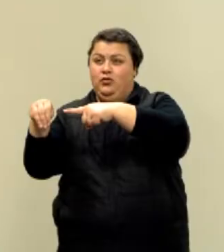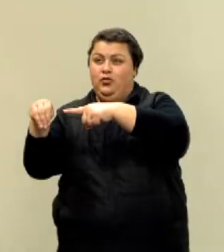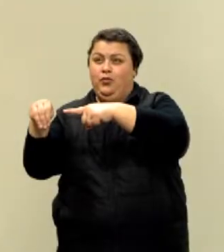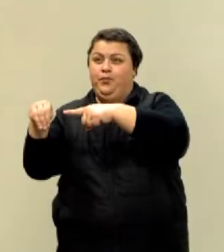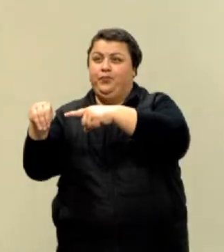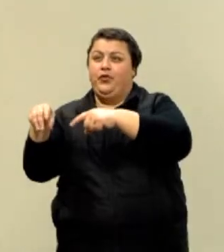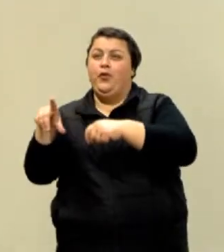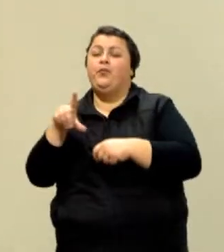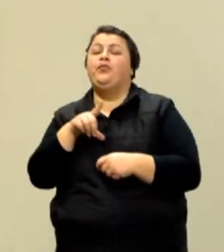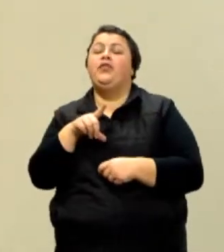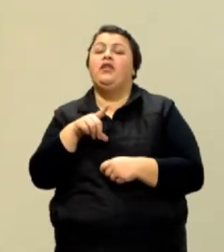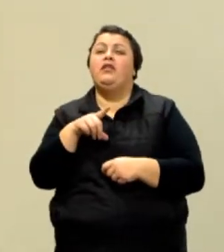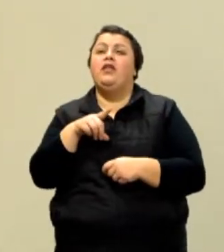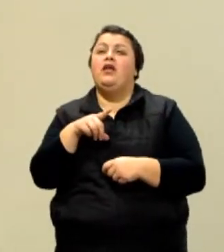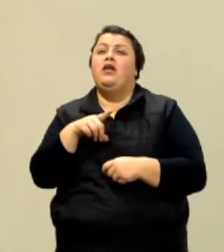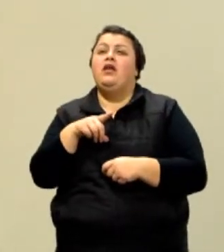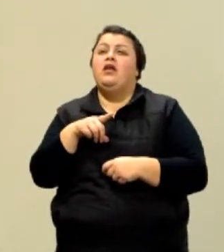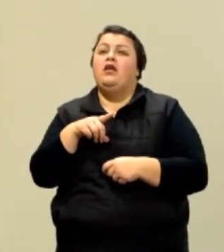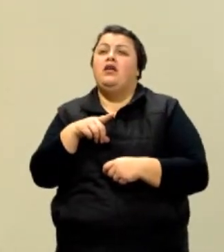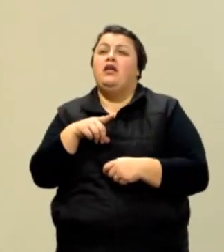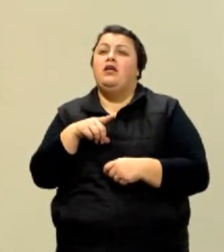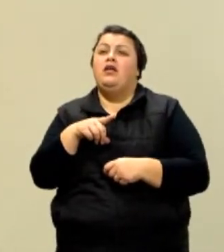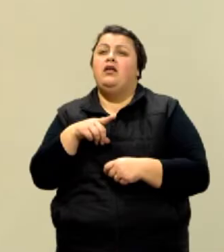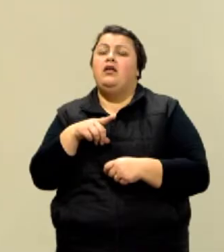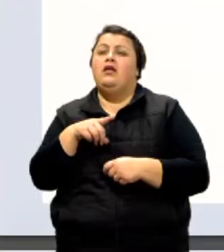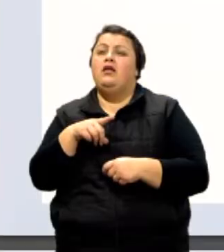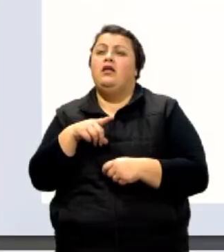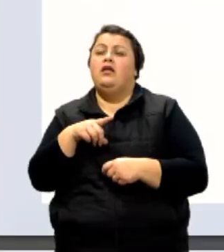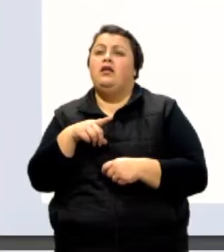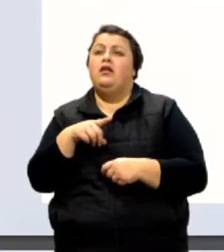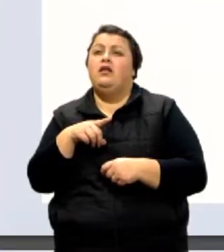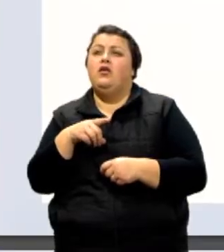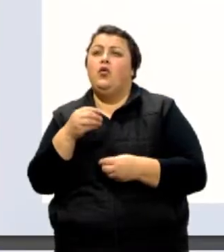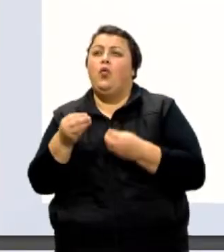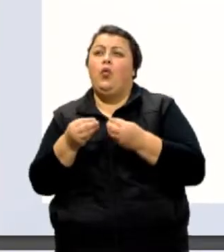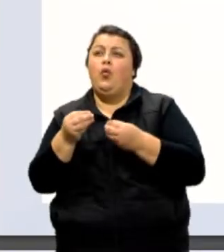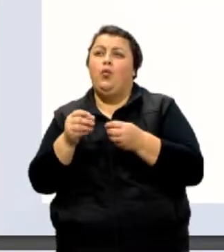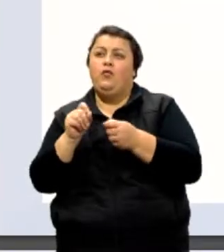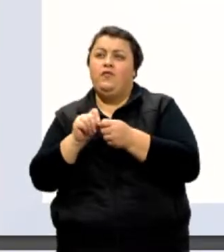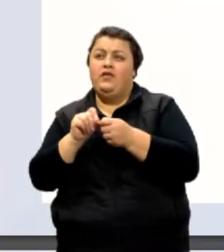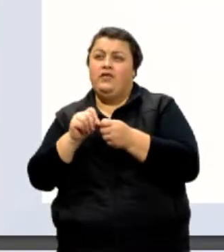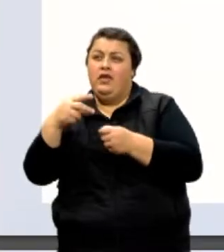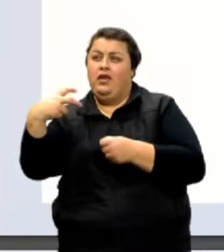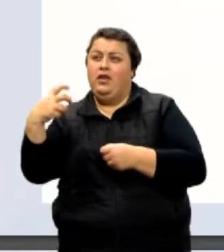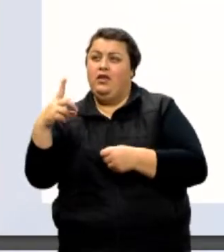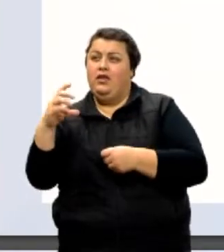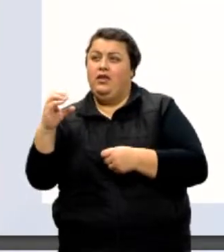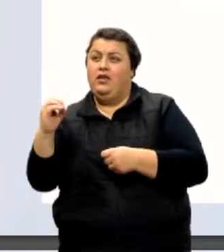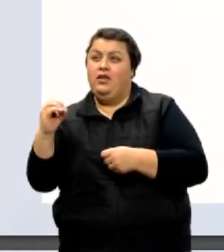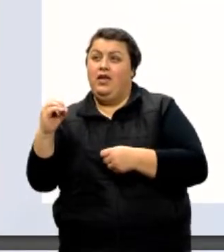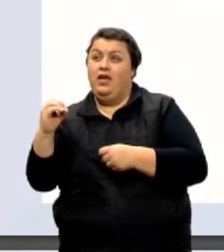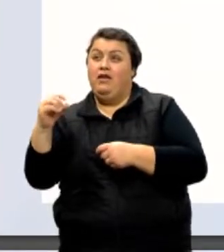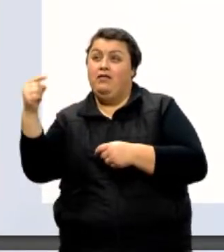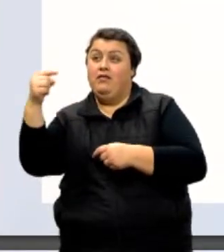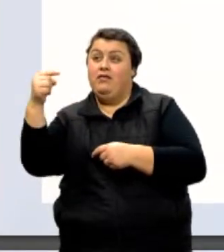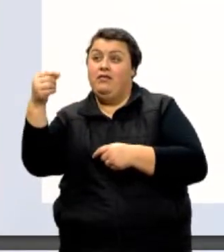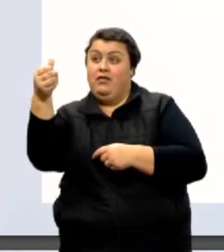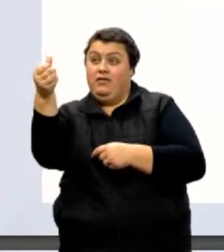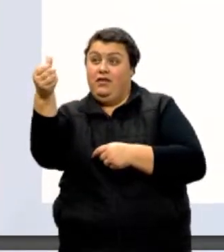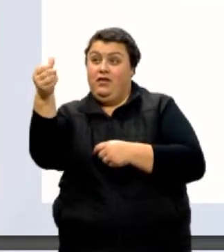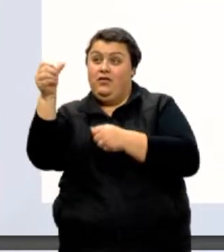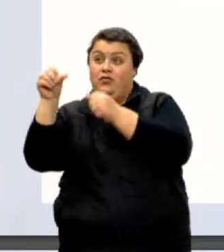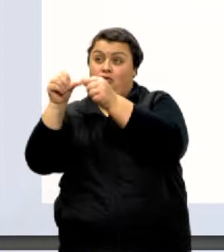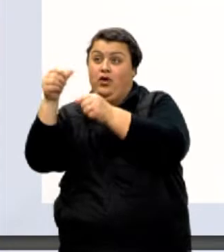potência, que a gente consegue botar esse dez nas seis no numerador lá em cima, trocando o sinal. Então, um